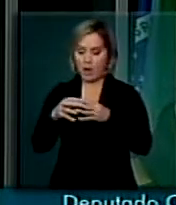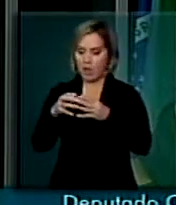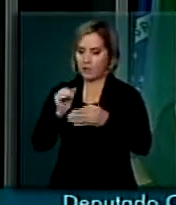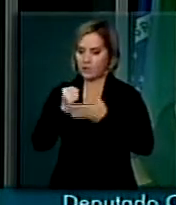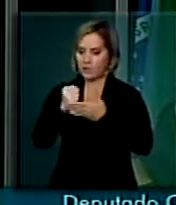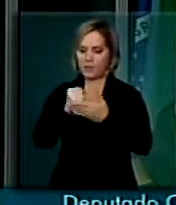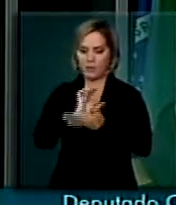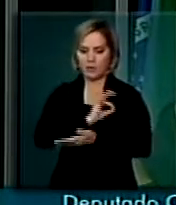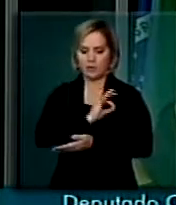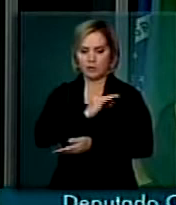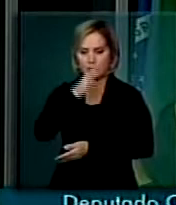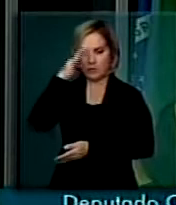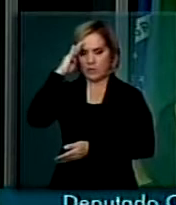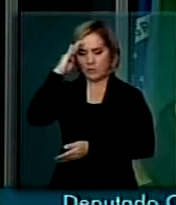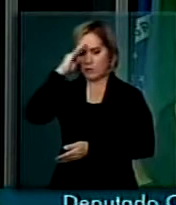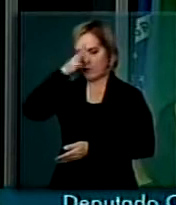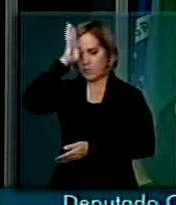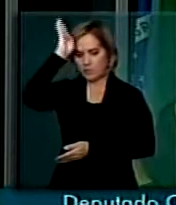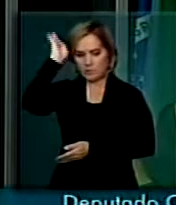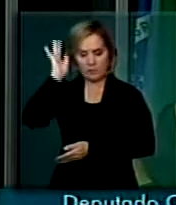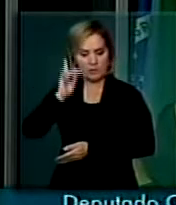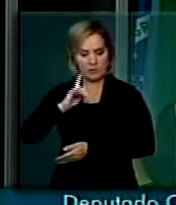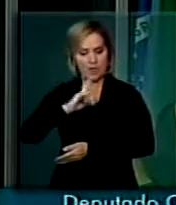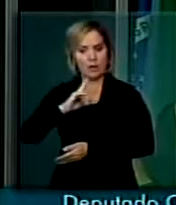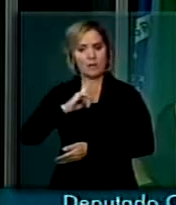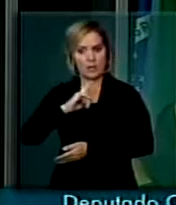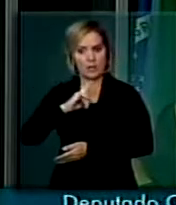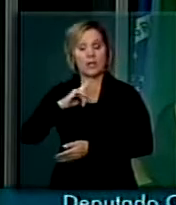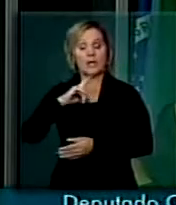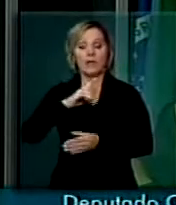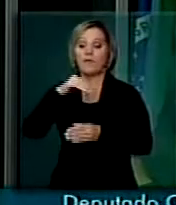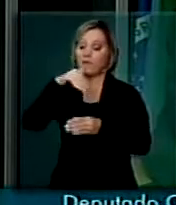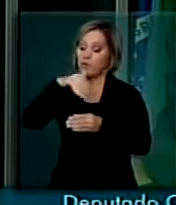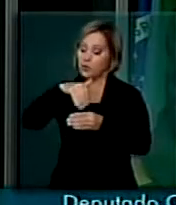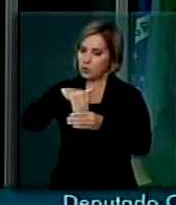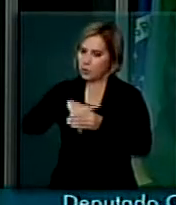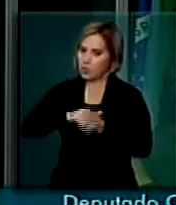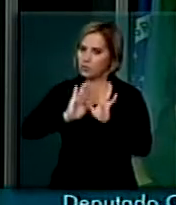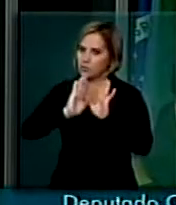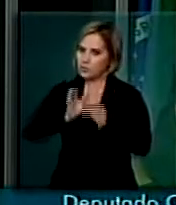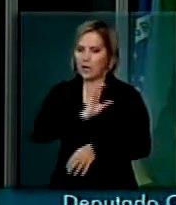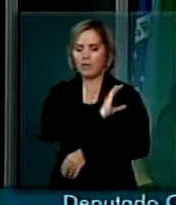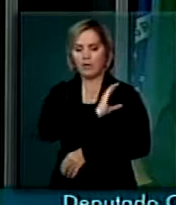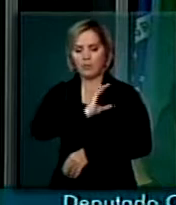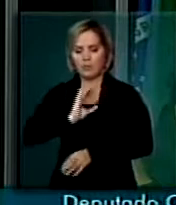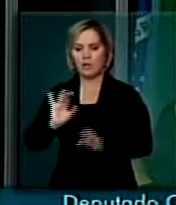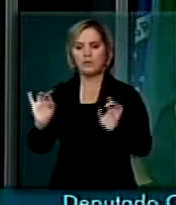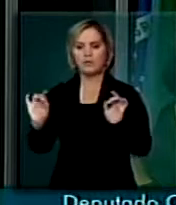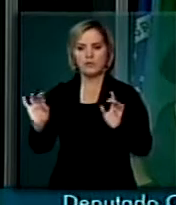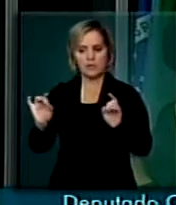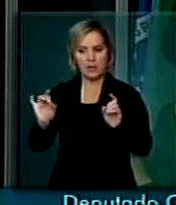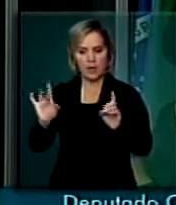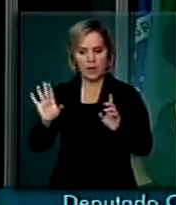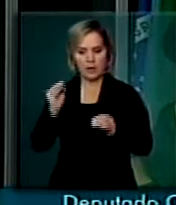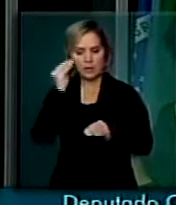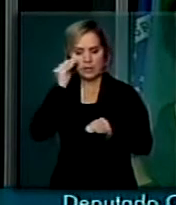Policiais Militares ela está endossando o que foi votado na Comissão Especial, que é a igualdade salarial